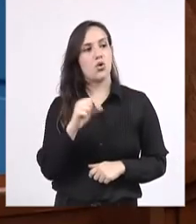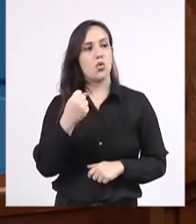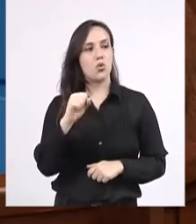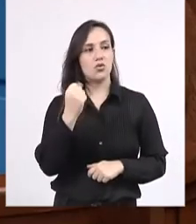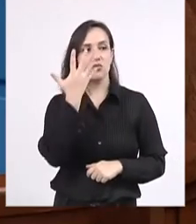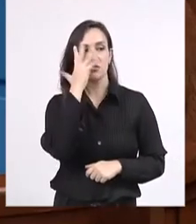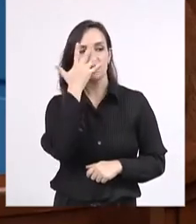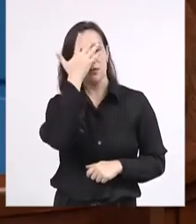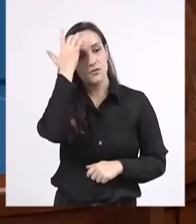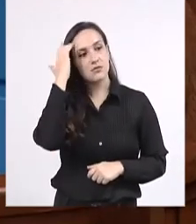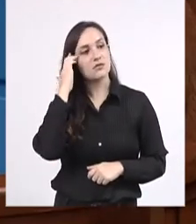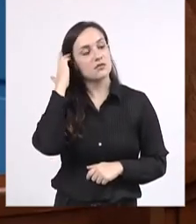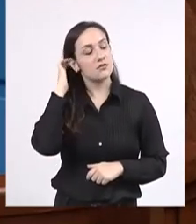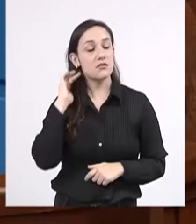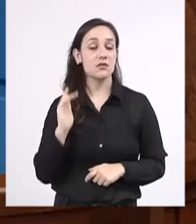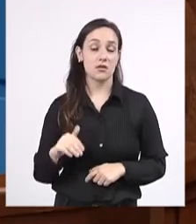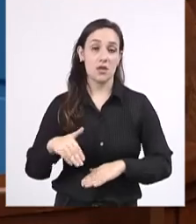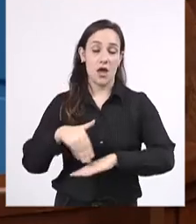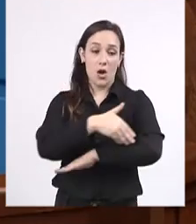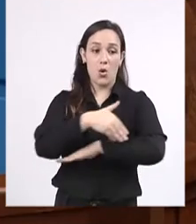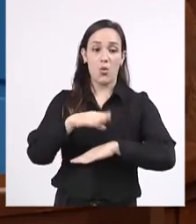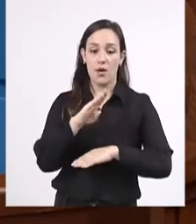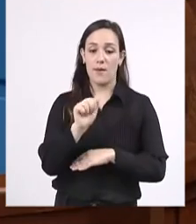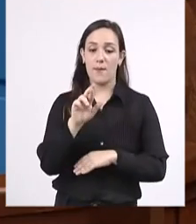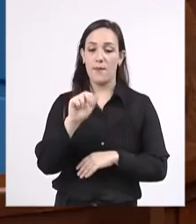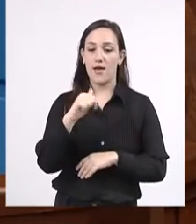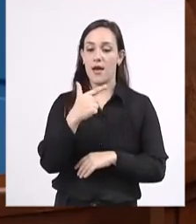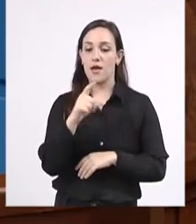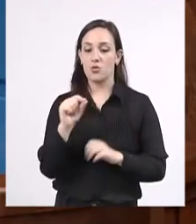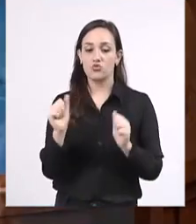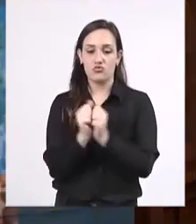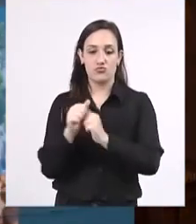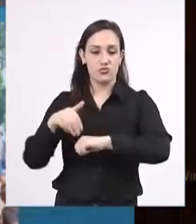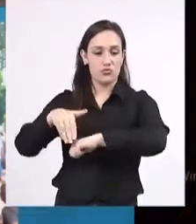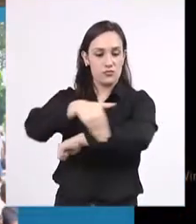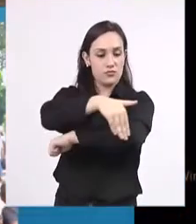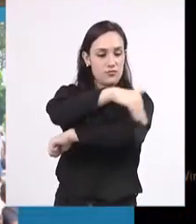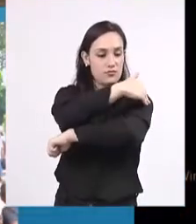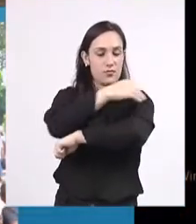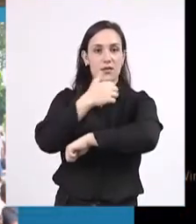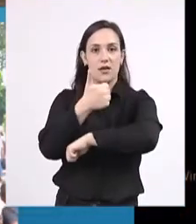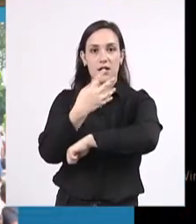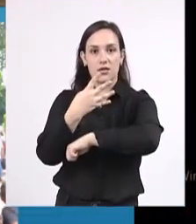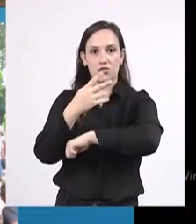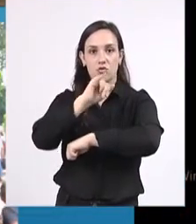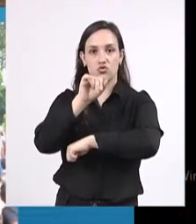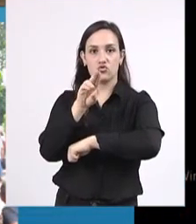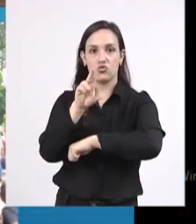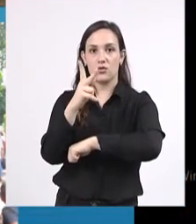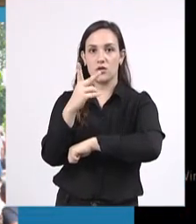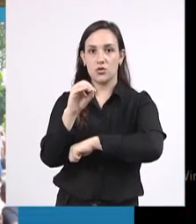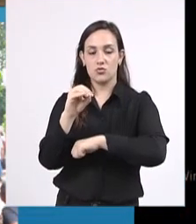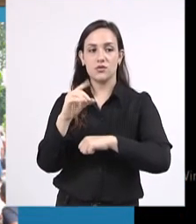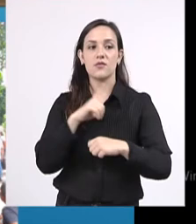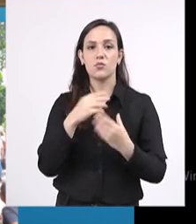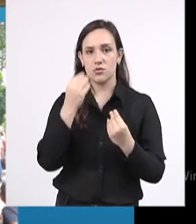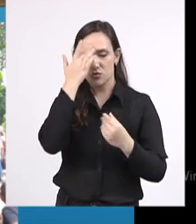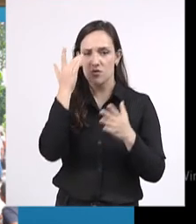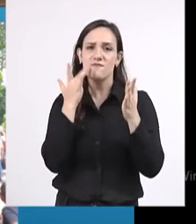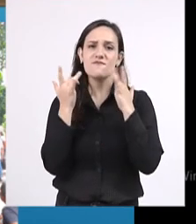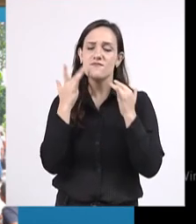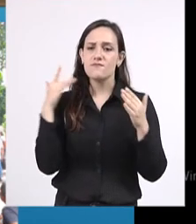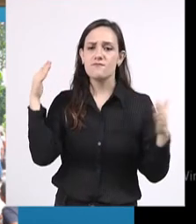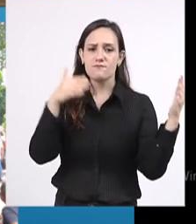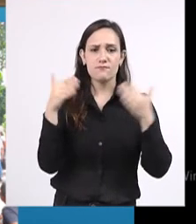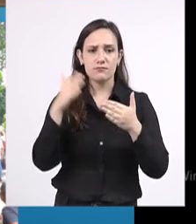um outro ato, dessa vez na Barão do Rio Branco, com a 14 de julho, com várias artistas presentes, e cada vez mais